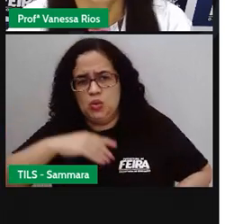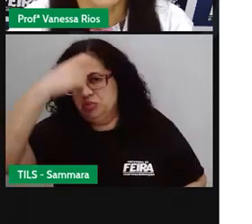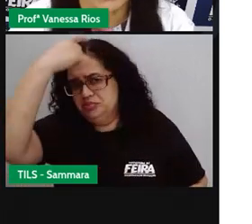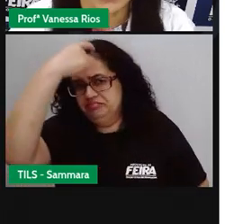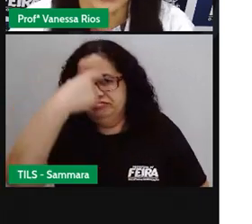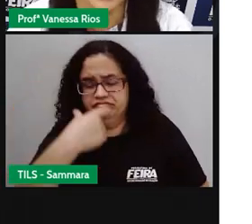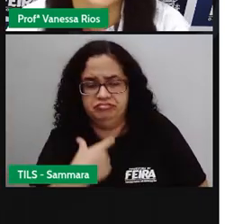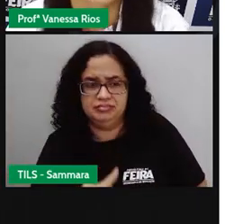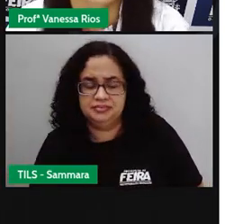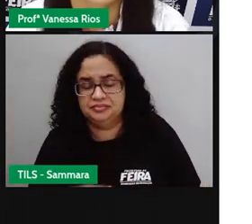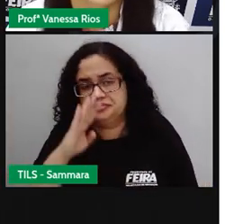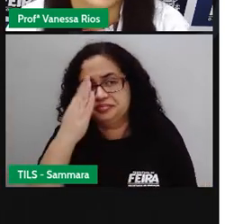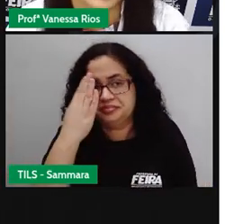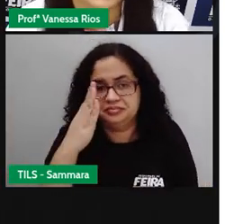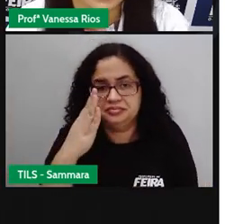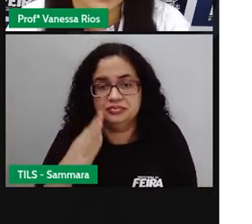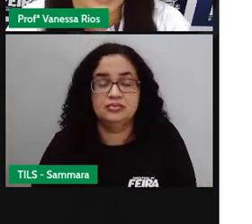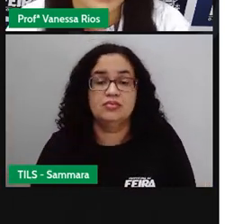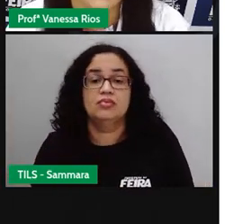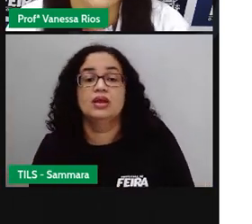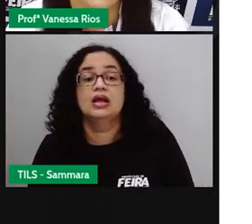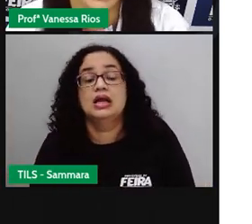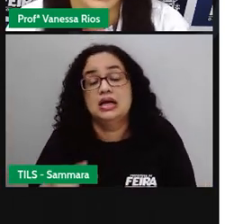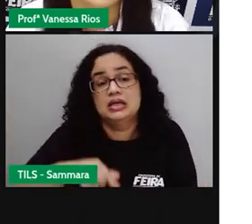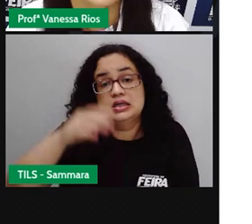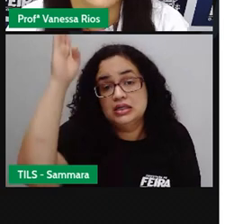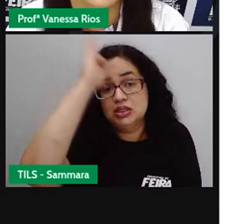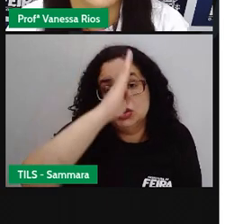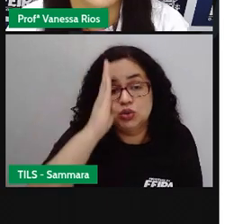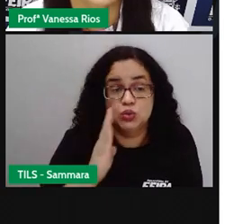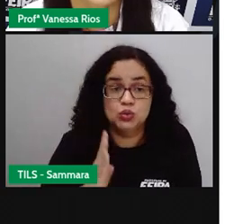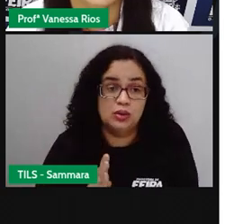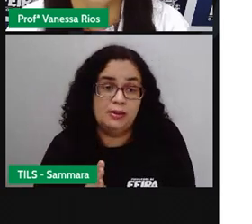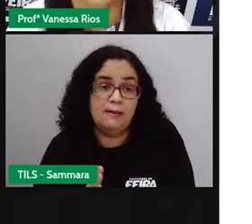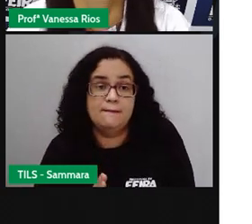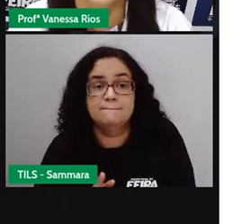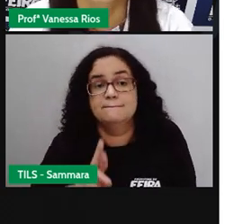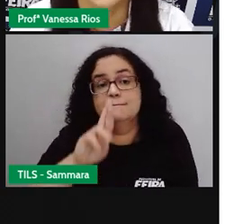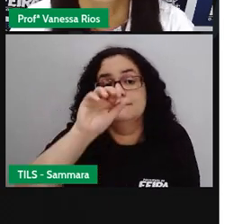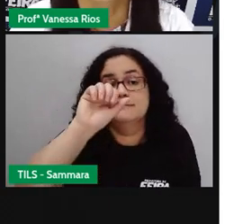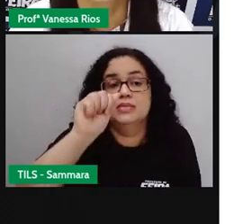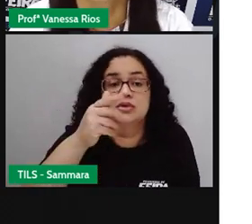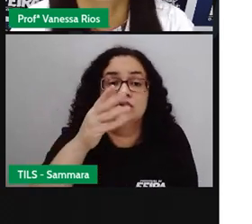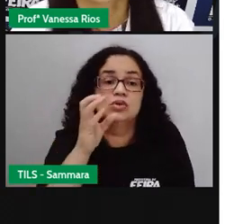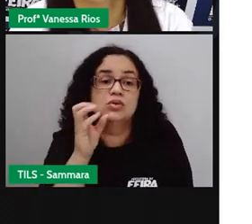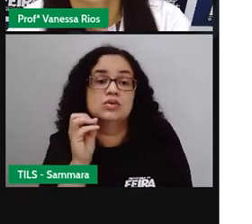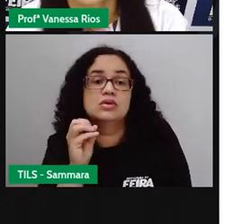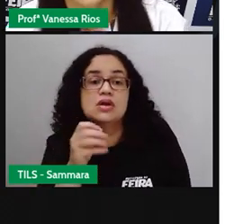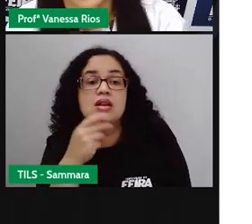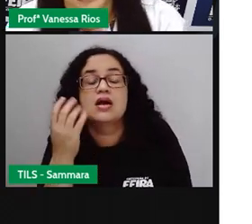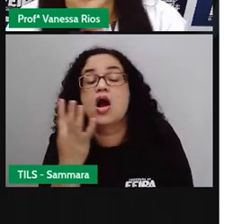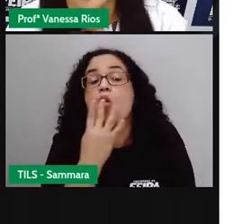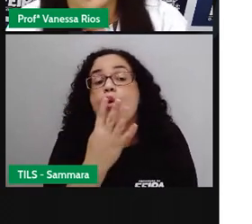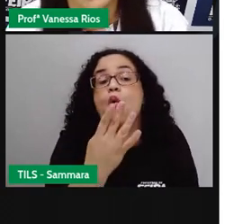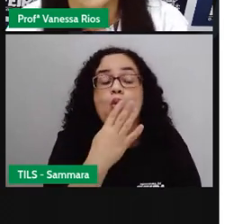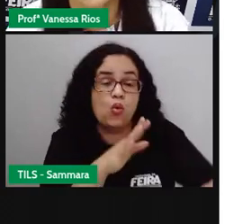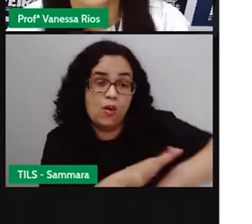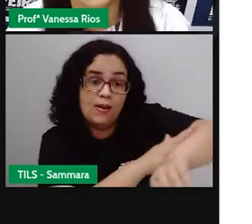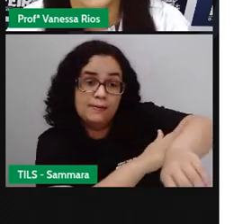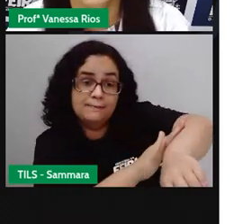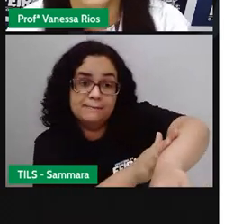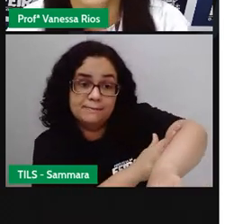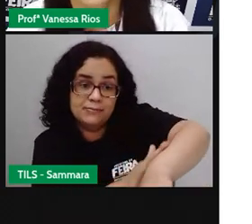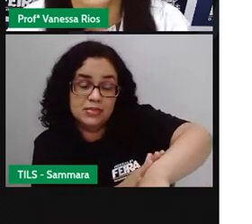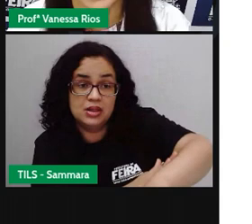biológica. Aqui no Brasil, a raça, ela serve como determinante para a cor da pele. É